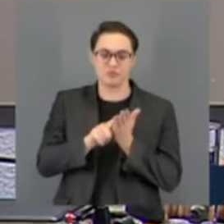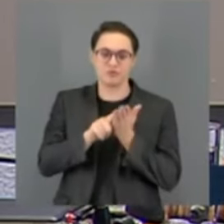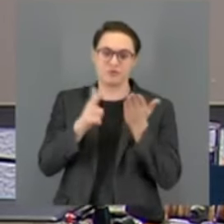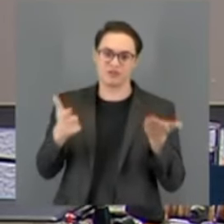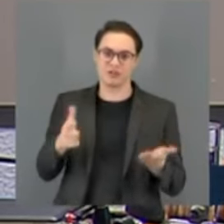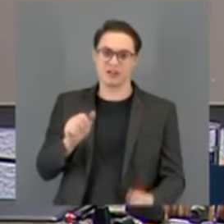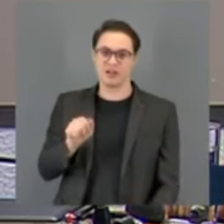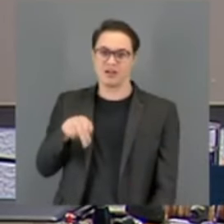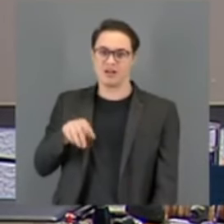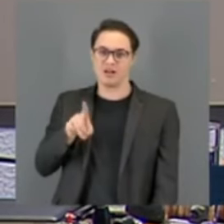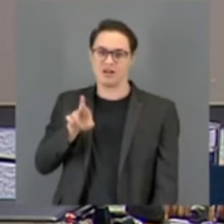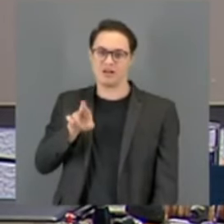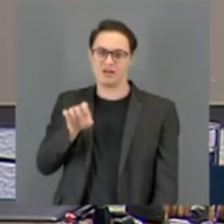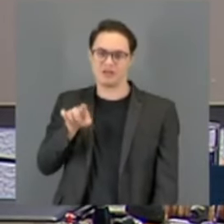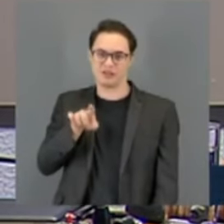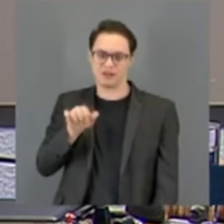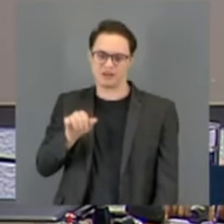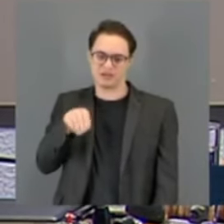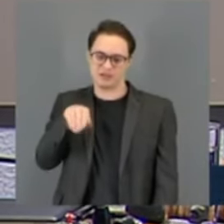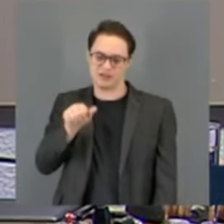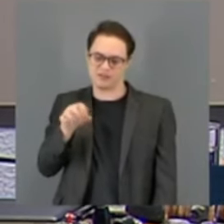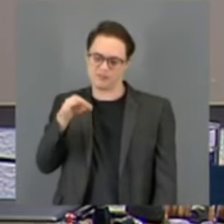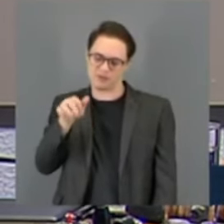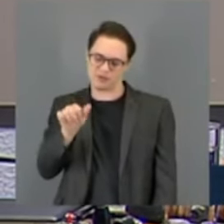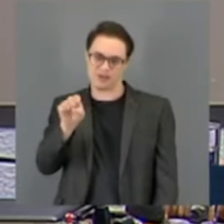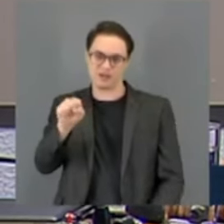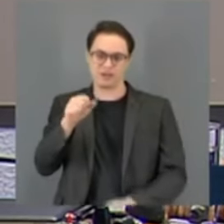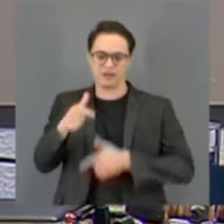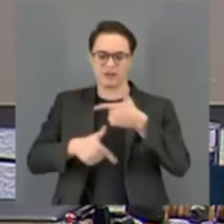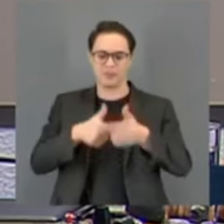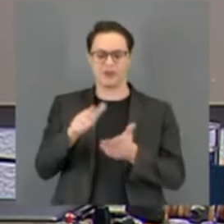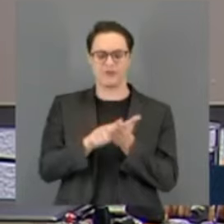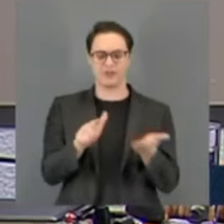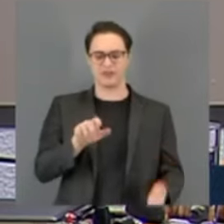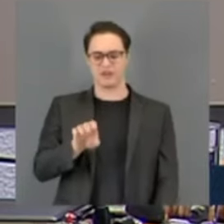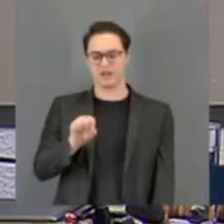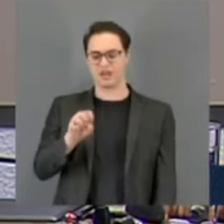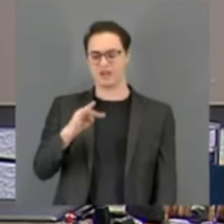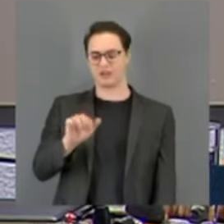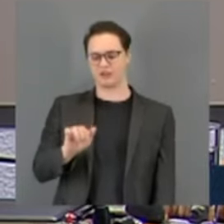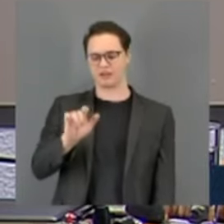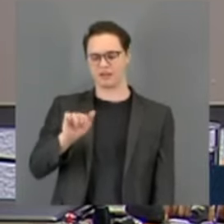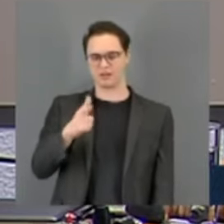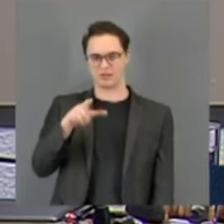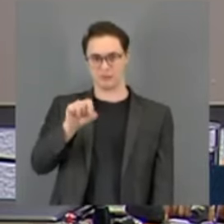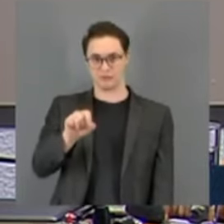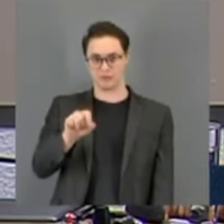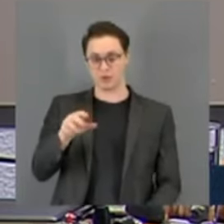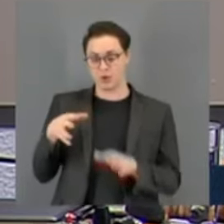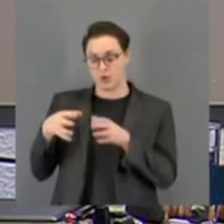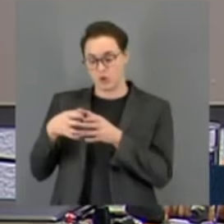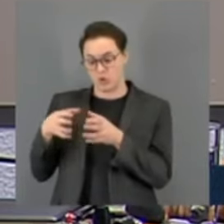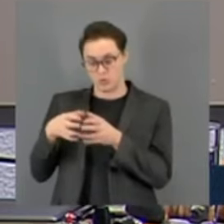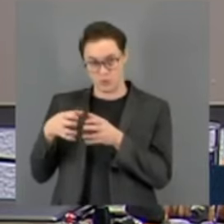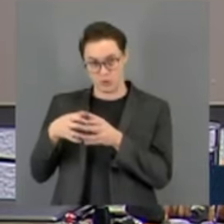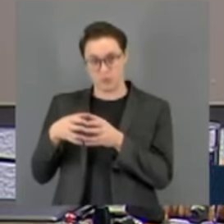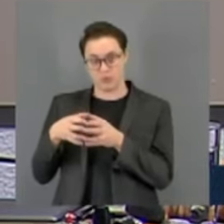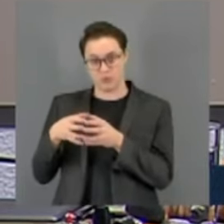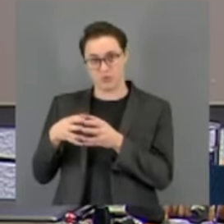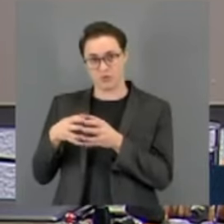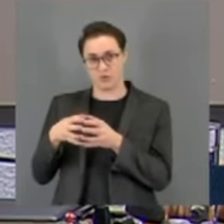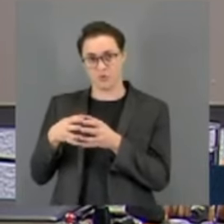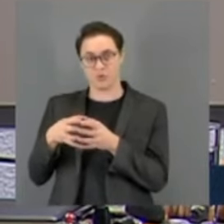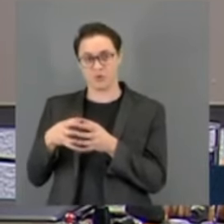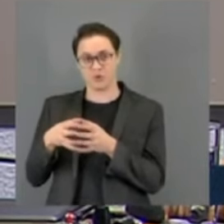Andresa Matais, que trabalhava no Estadão, cuja equipe revelou a